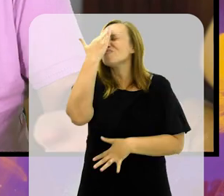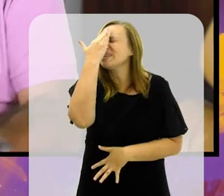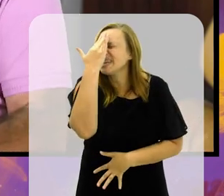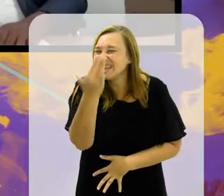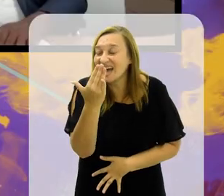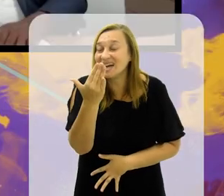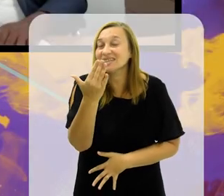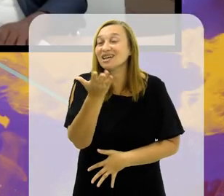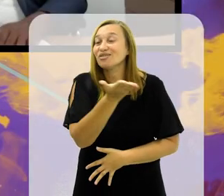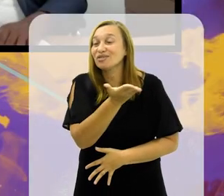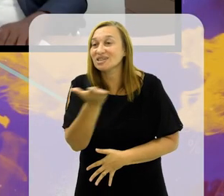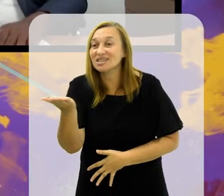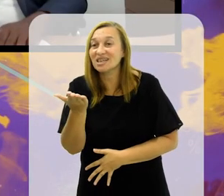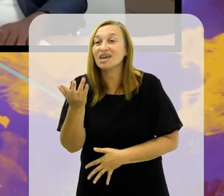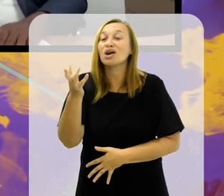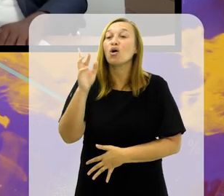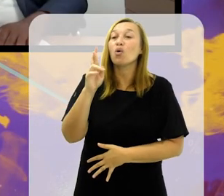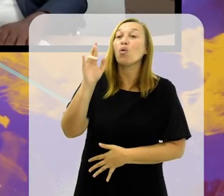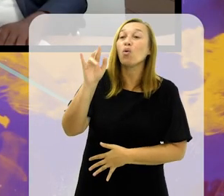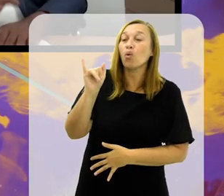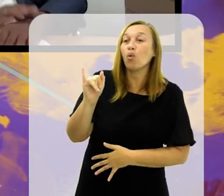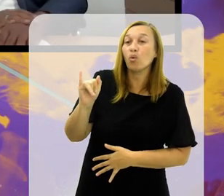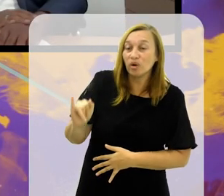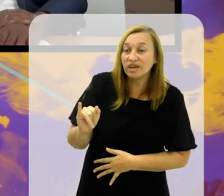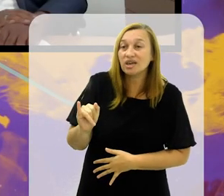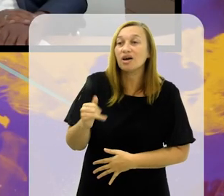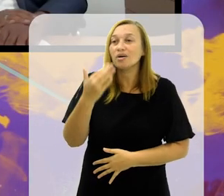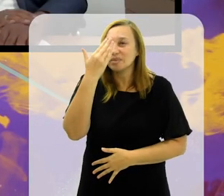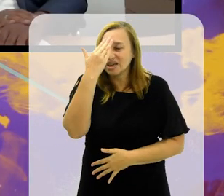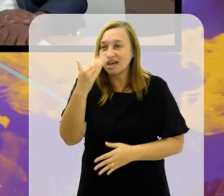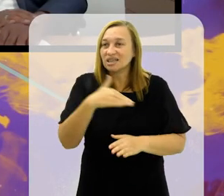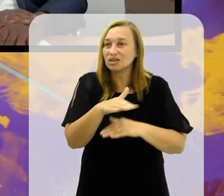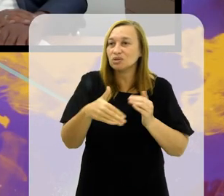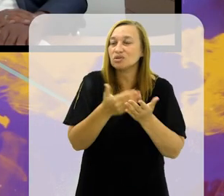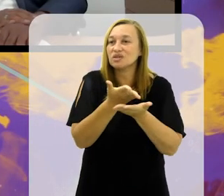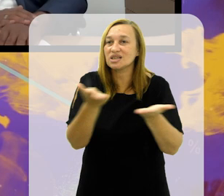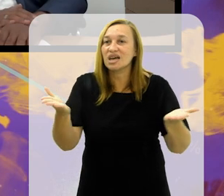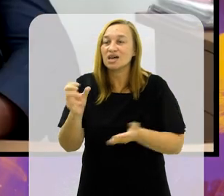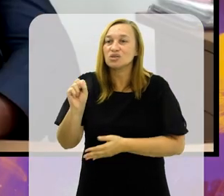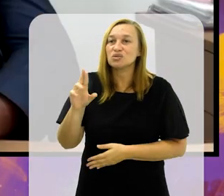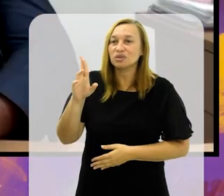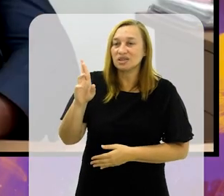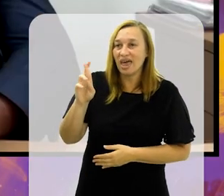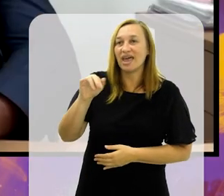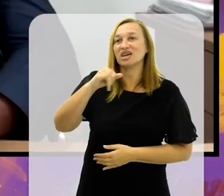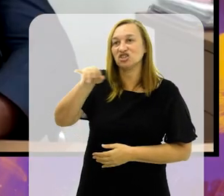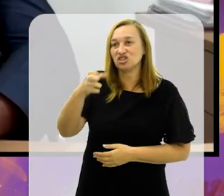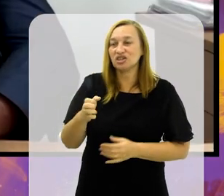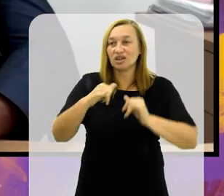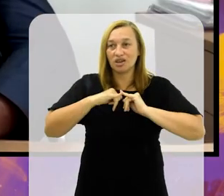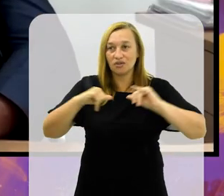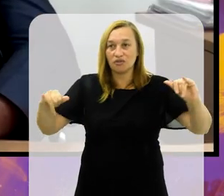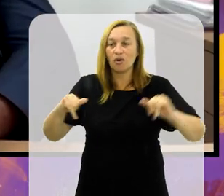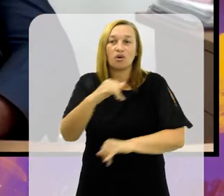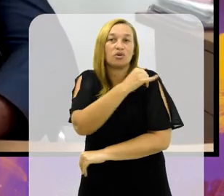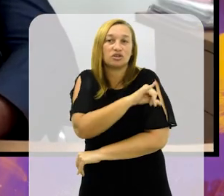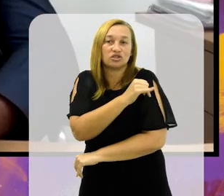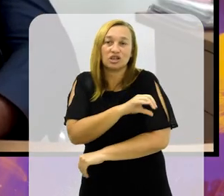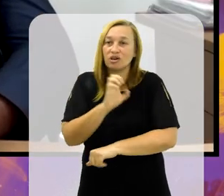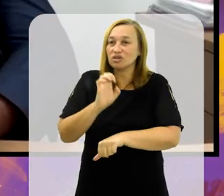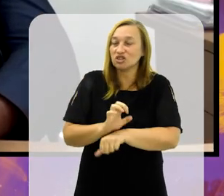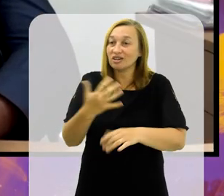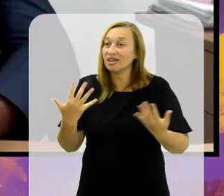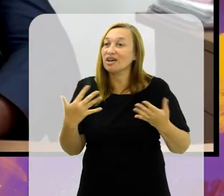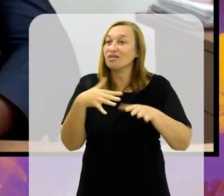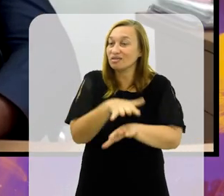abertas. Muito obrigado aos ouvintes, obrigado, Rui, mais uma vez. A Suderge informa